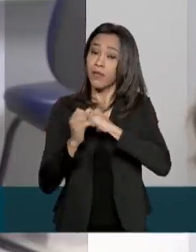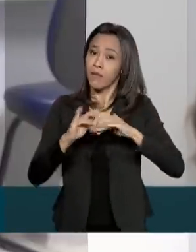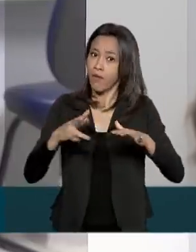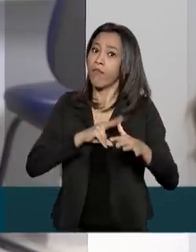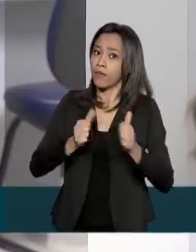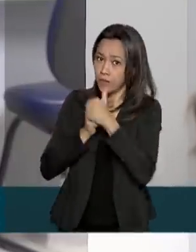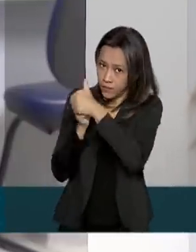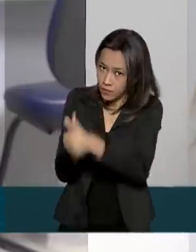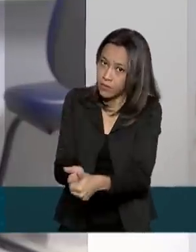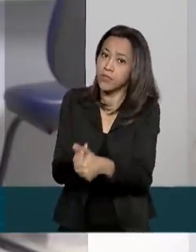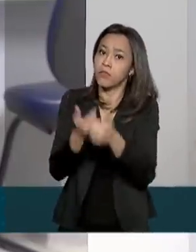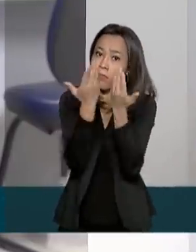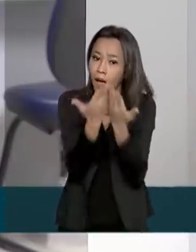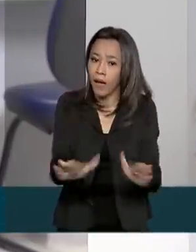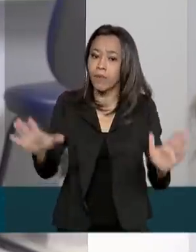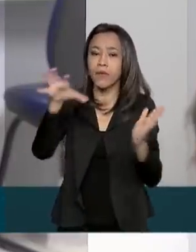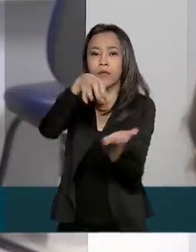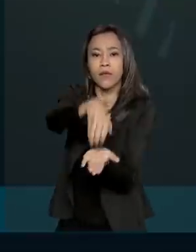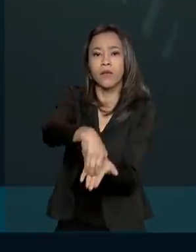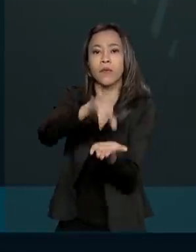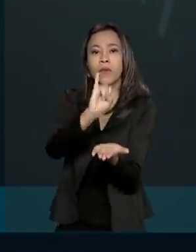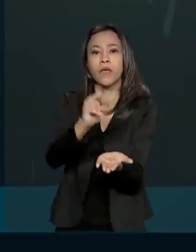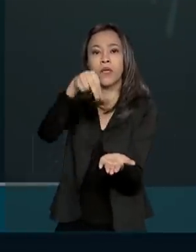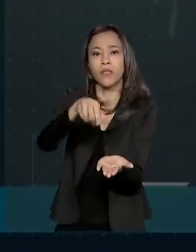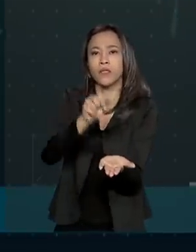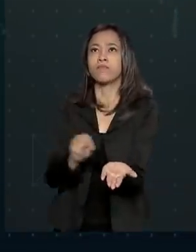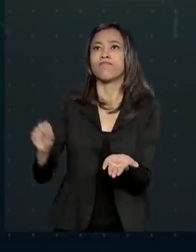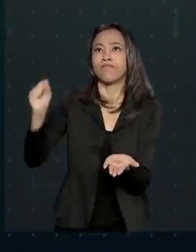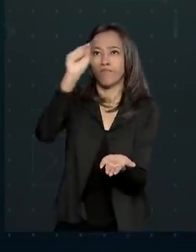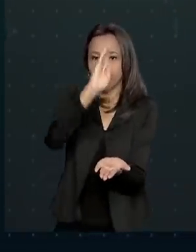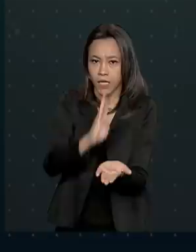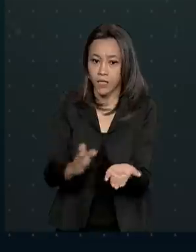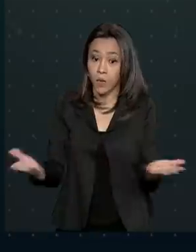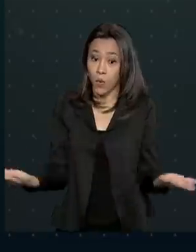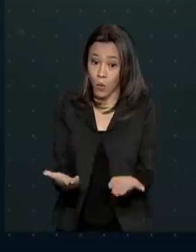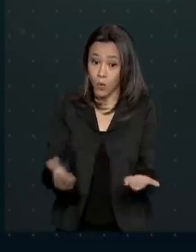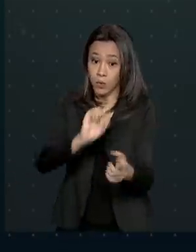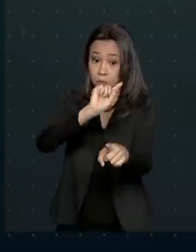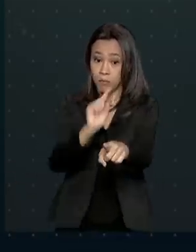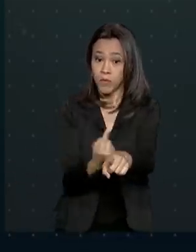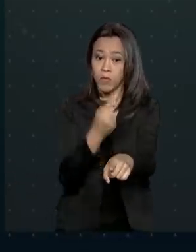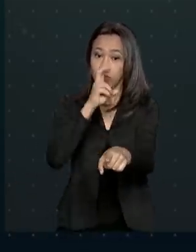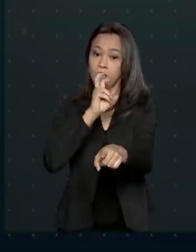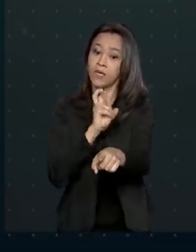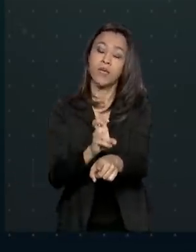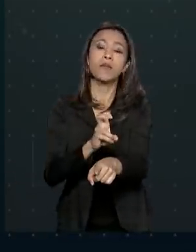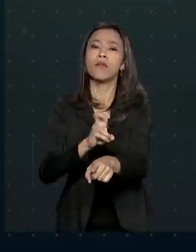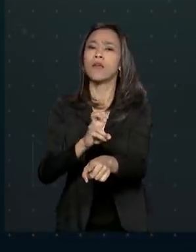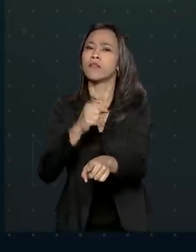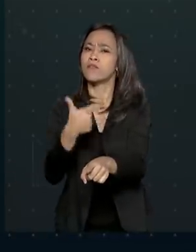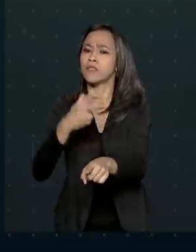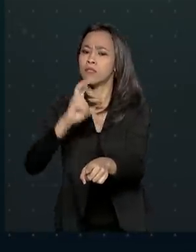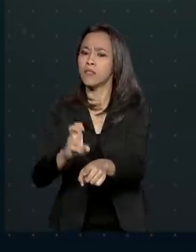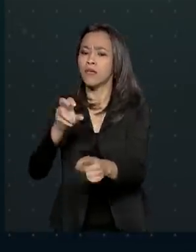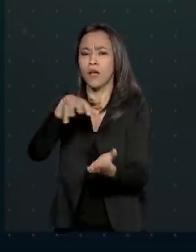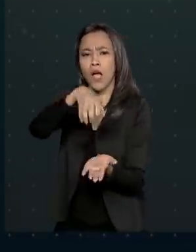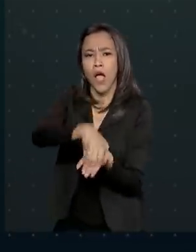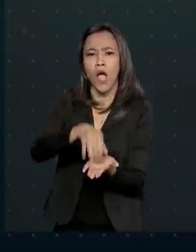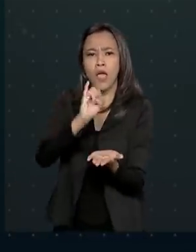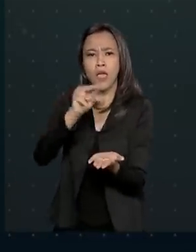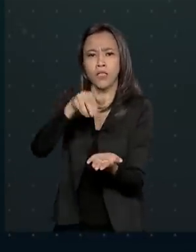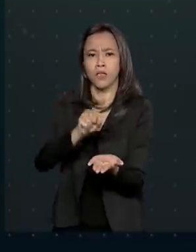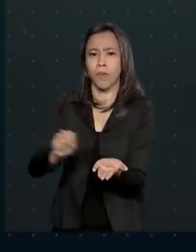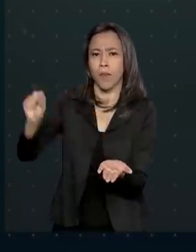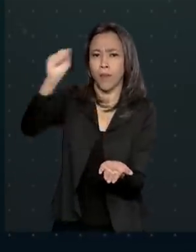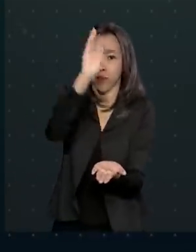seguidas na reabertura das agências. Há hoje mais de 1.500 agências da Previdência Social em todo o